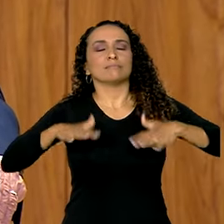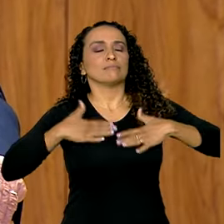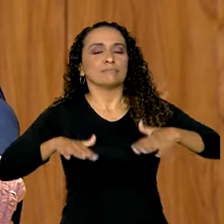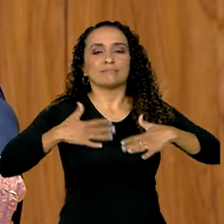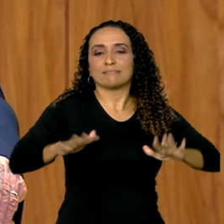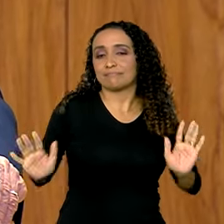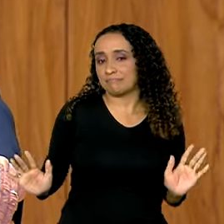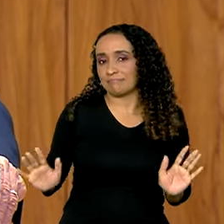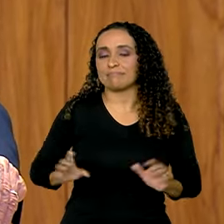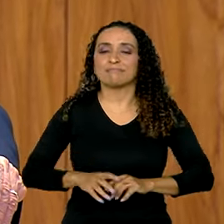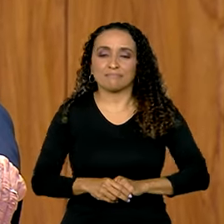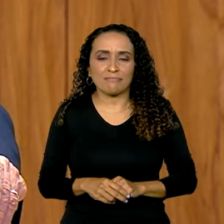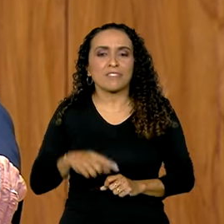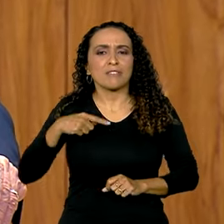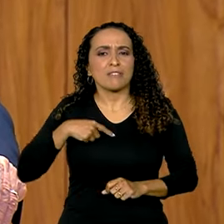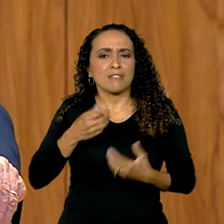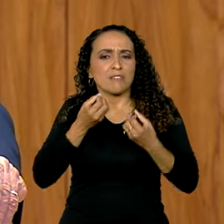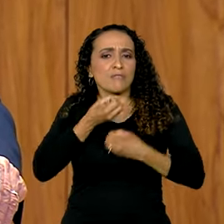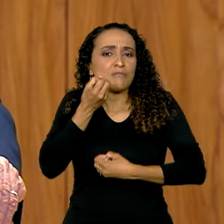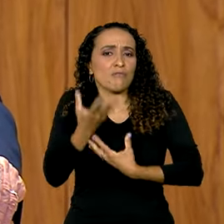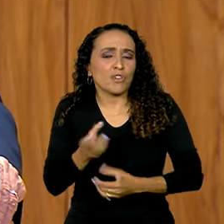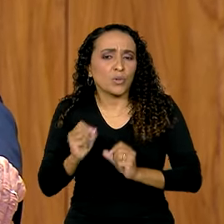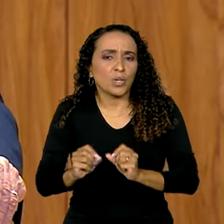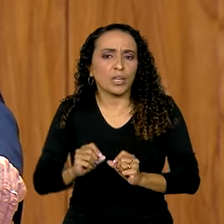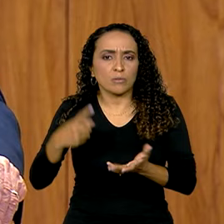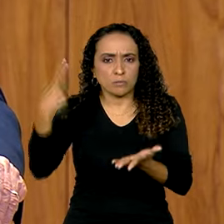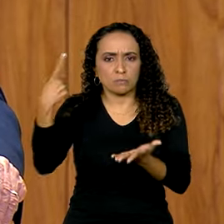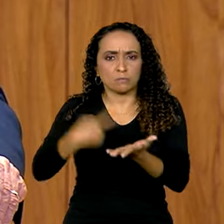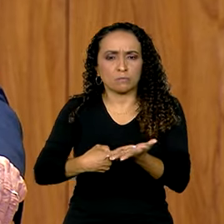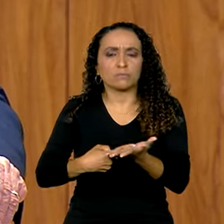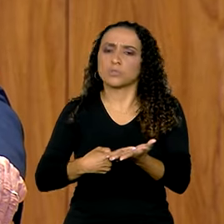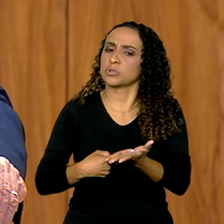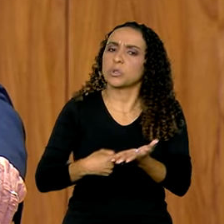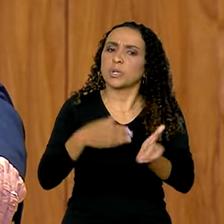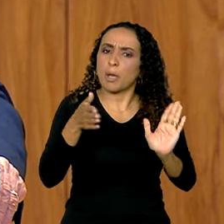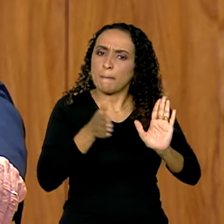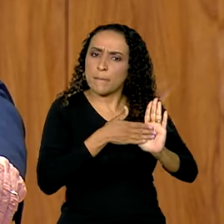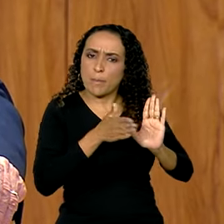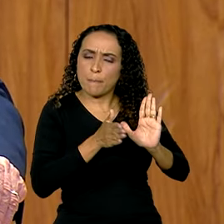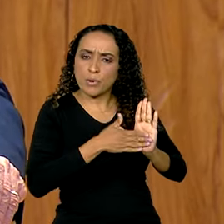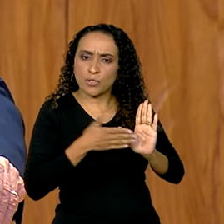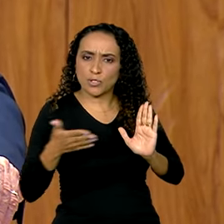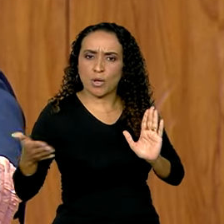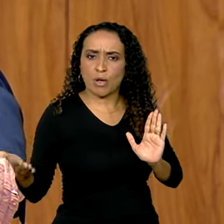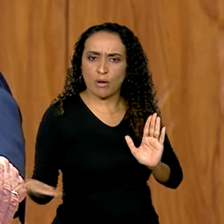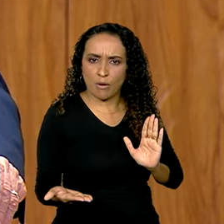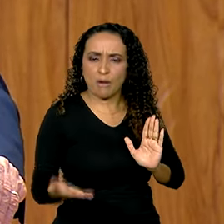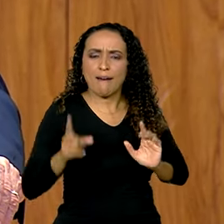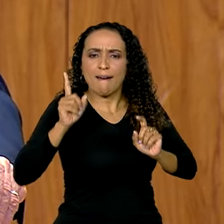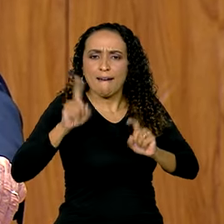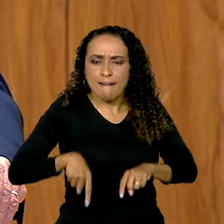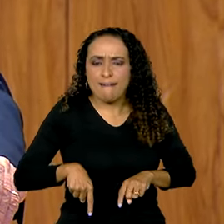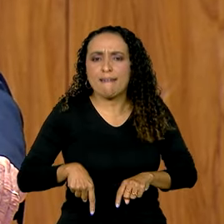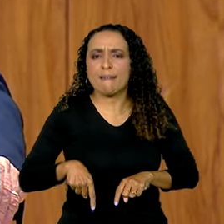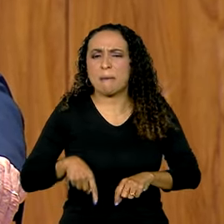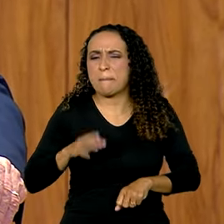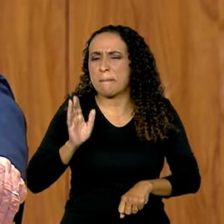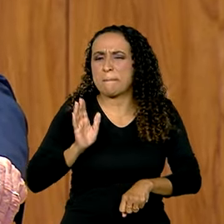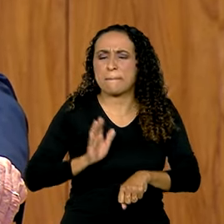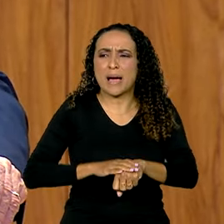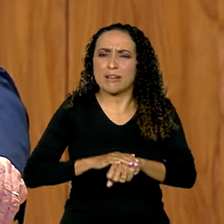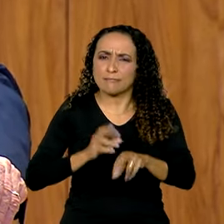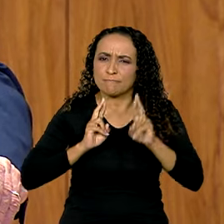nesse negócio. Eu confesso a você que o acordo tal proposto agora é muito mais